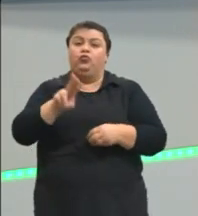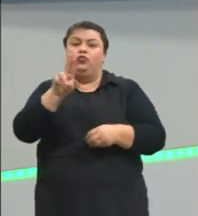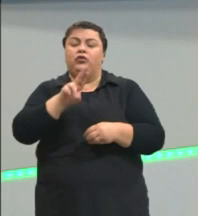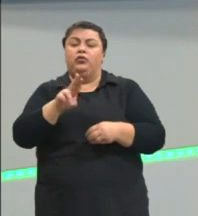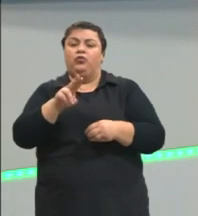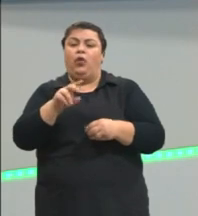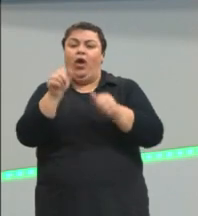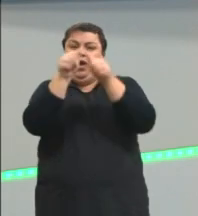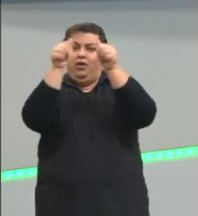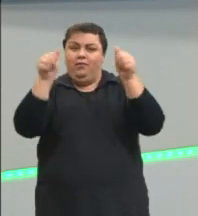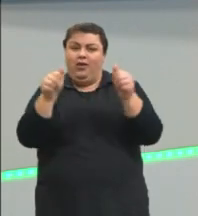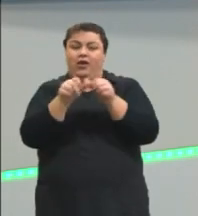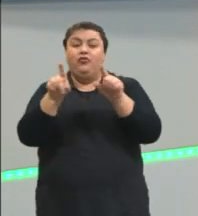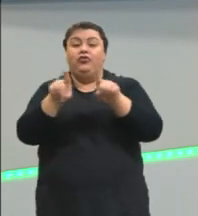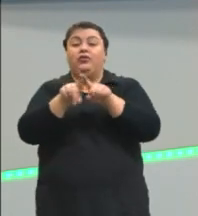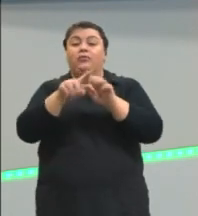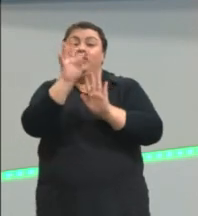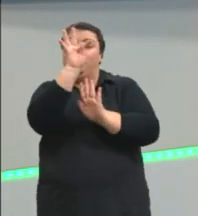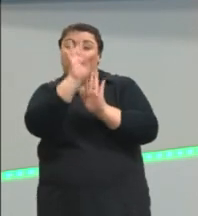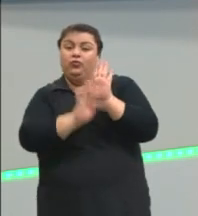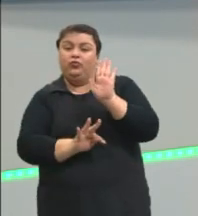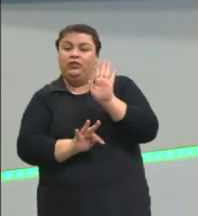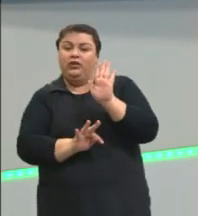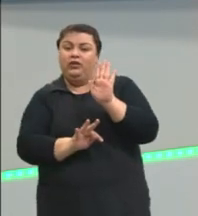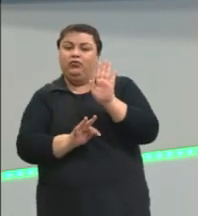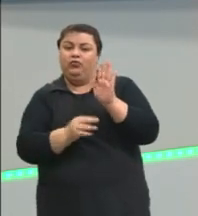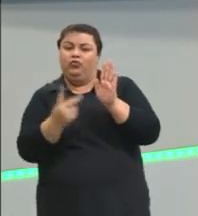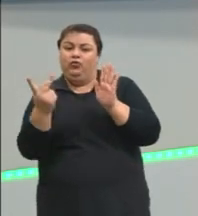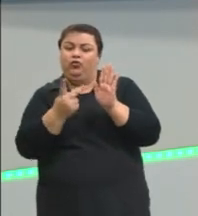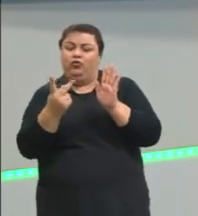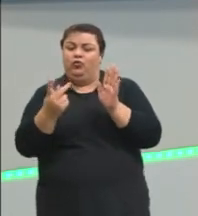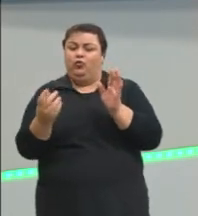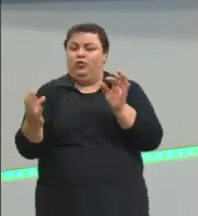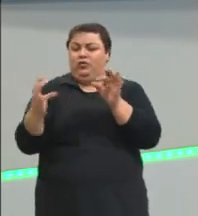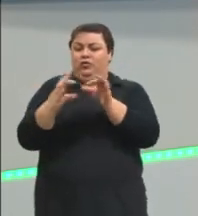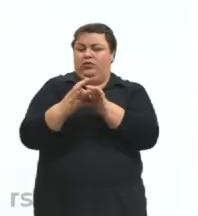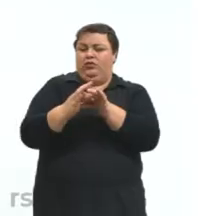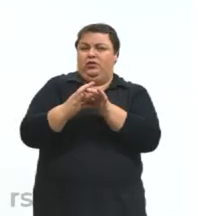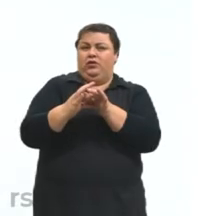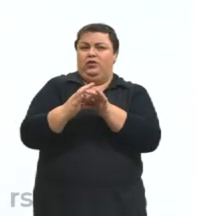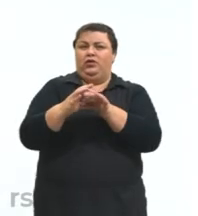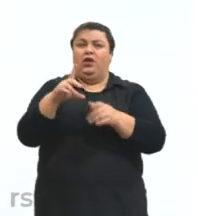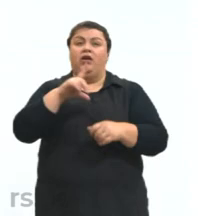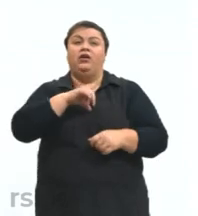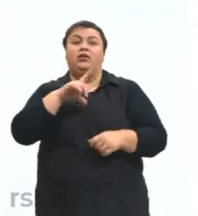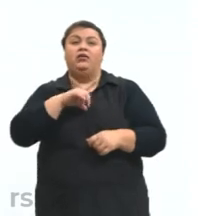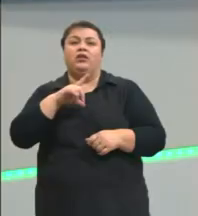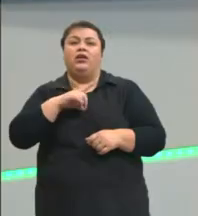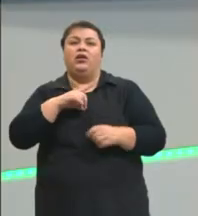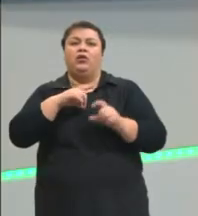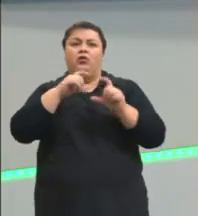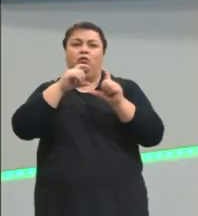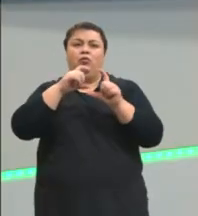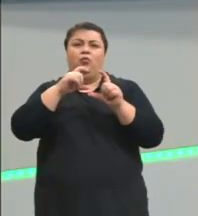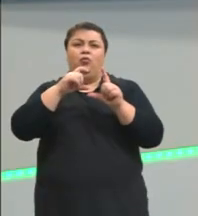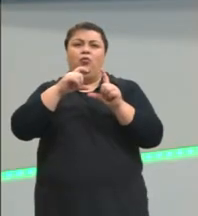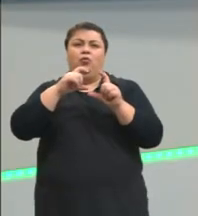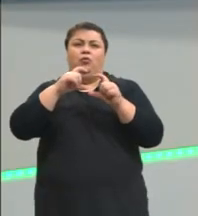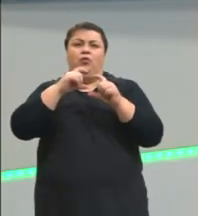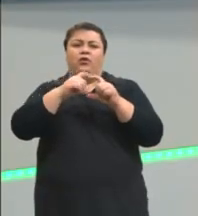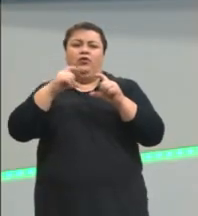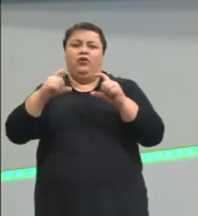texto. E, às vezes, elas se complementam. Aqui a gente tem uma chargezinha do